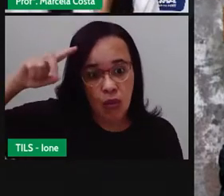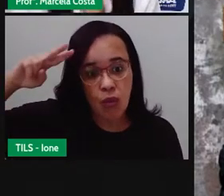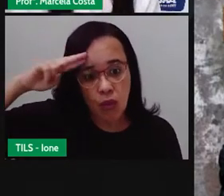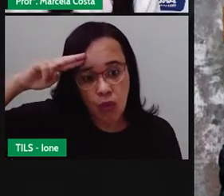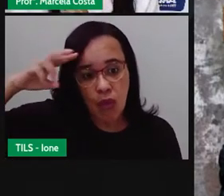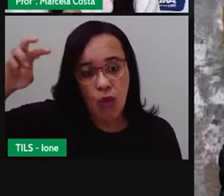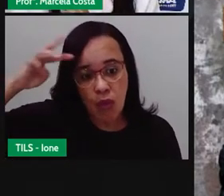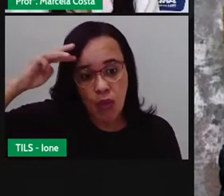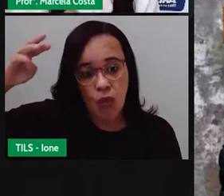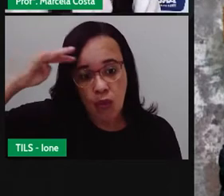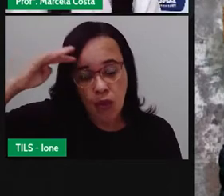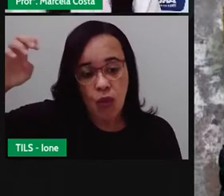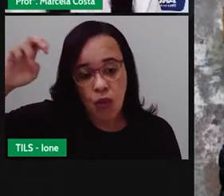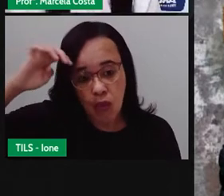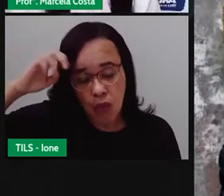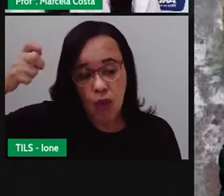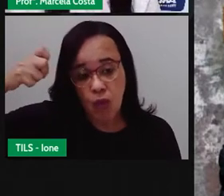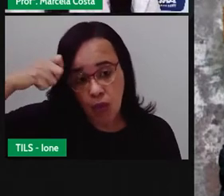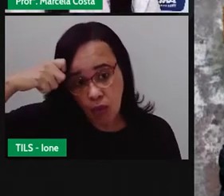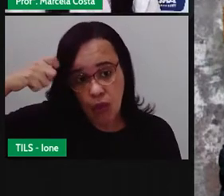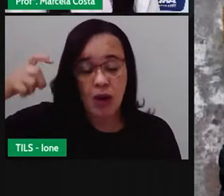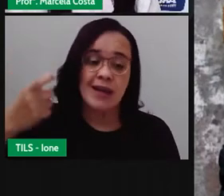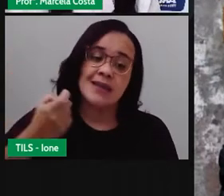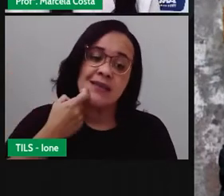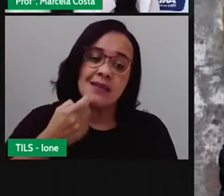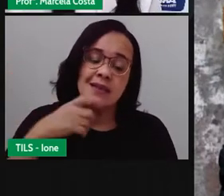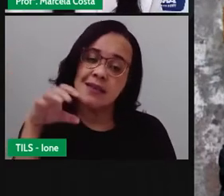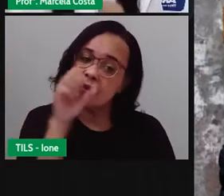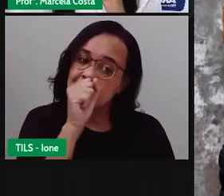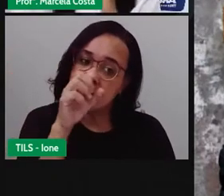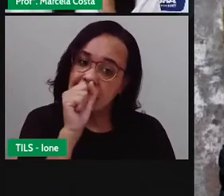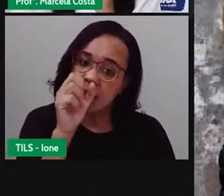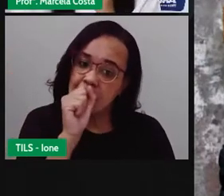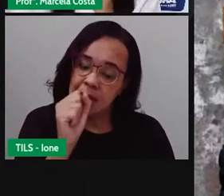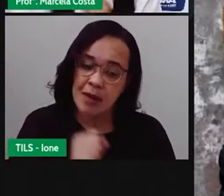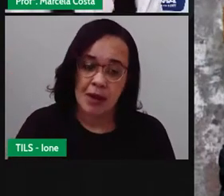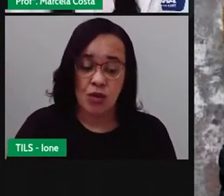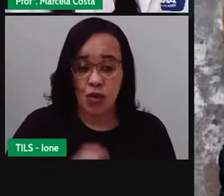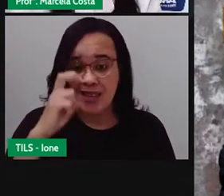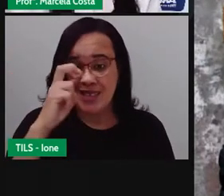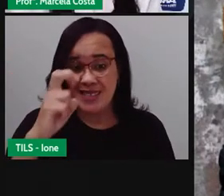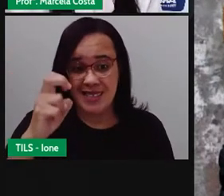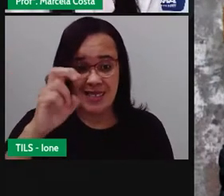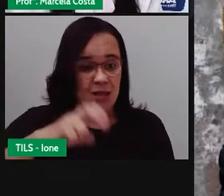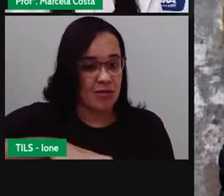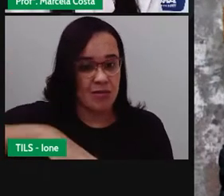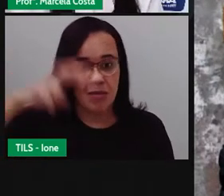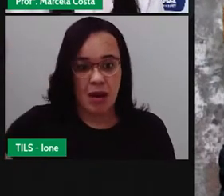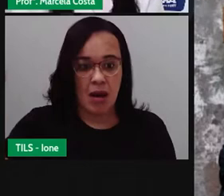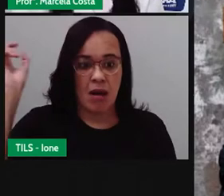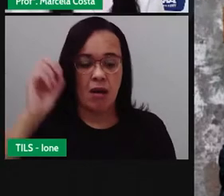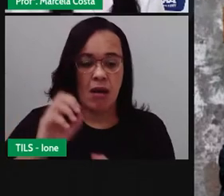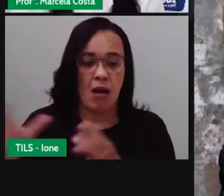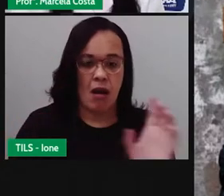aí está aberto desde as 5 horas da manhã e fecha só as 7 horas da noite.